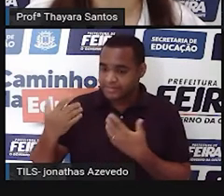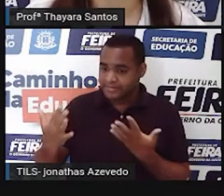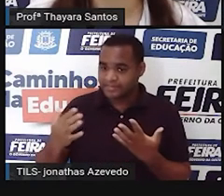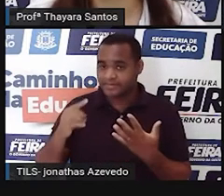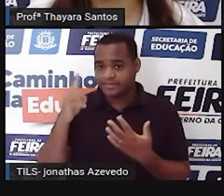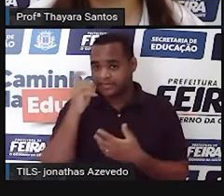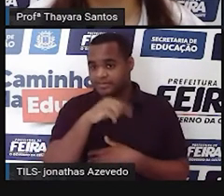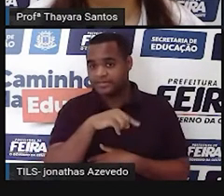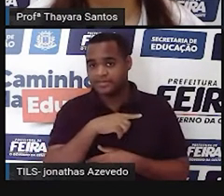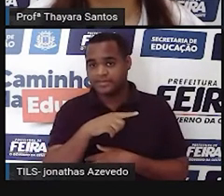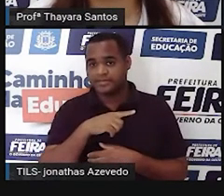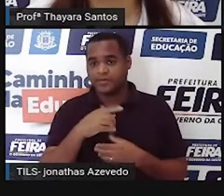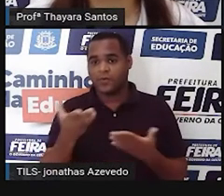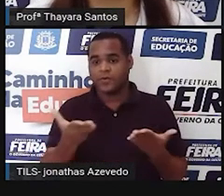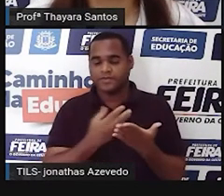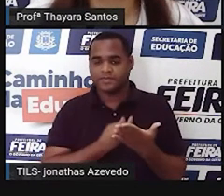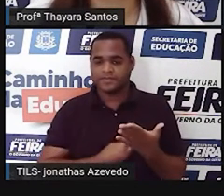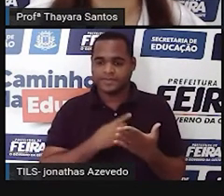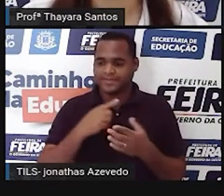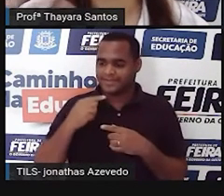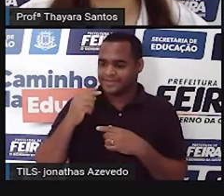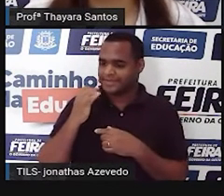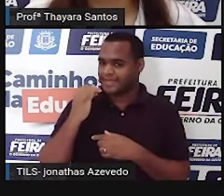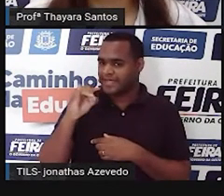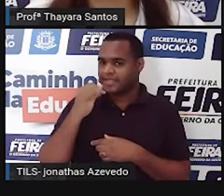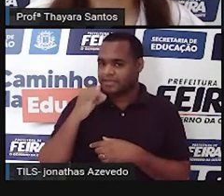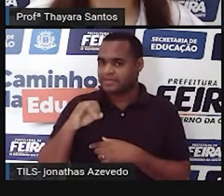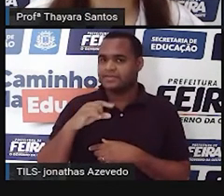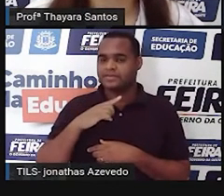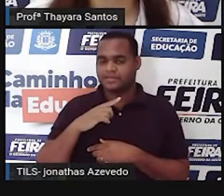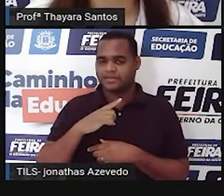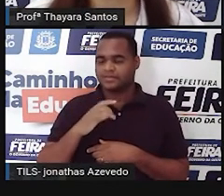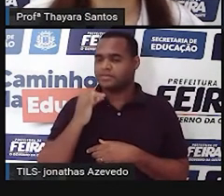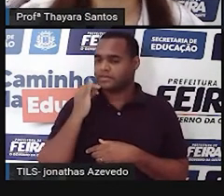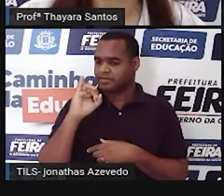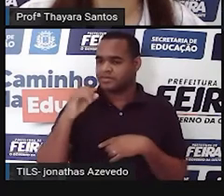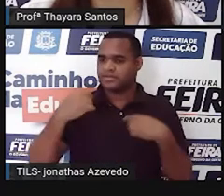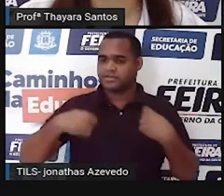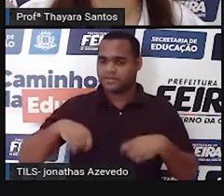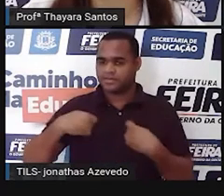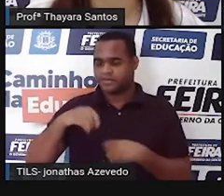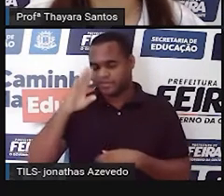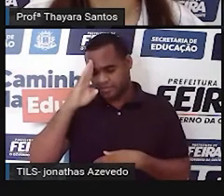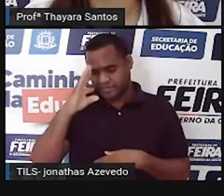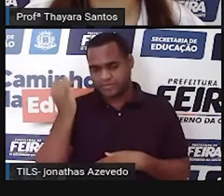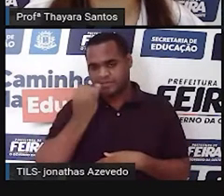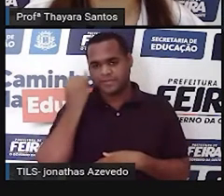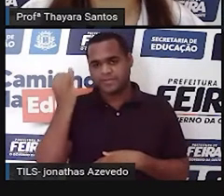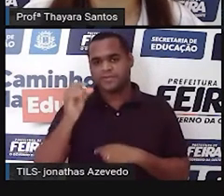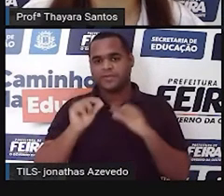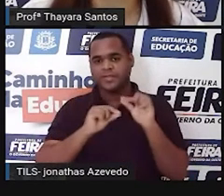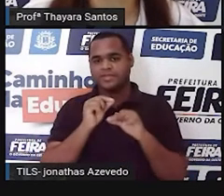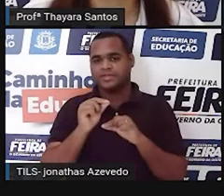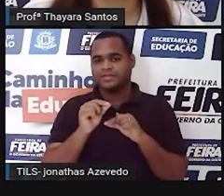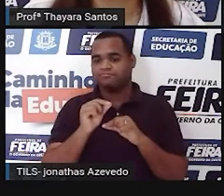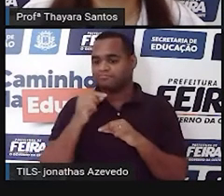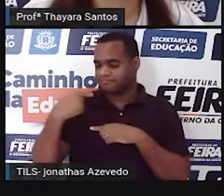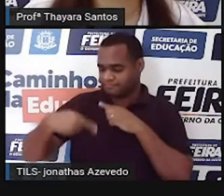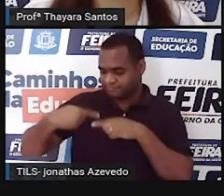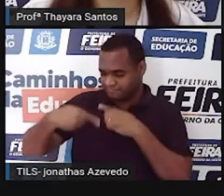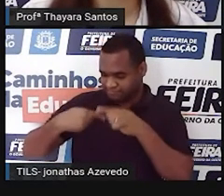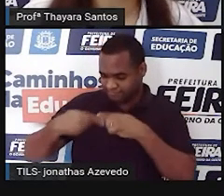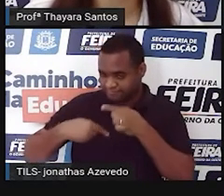crise que a gente está vivenciando nesse momento, a crise elétrica. Só porque para ter energia, já que a principal fonte de energia aqui no Brasil são as usinas